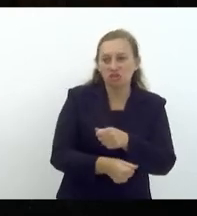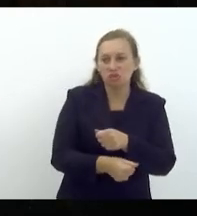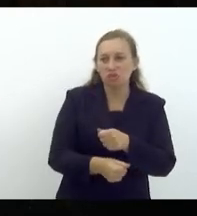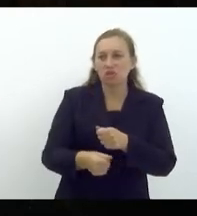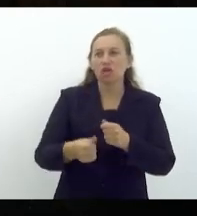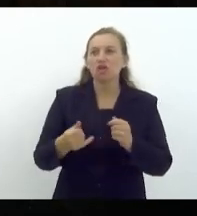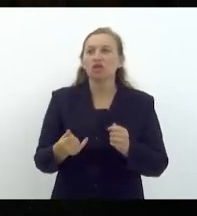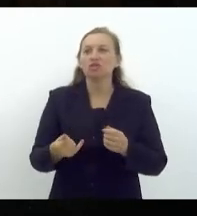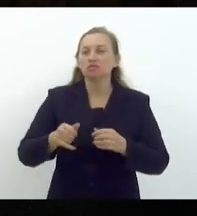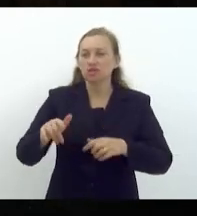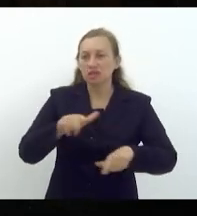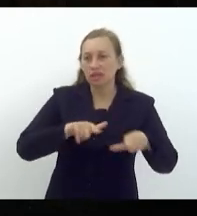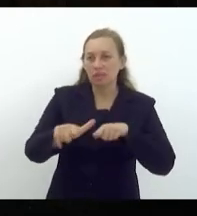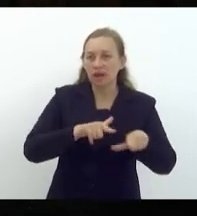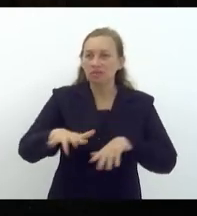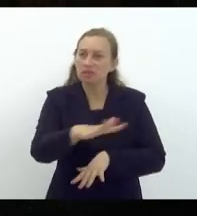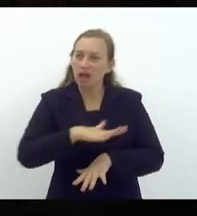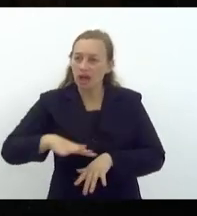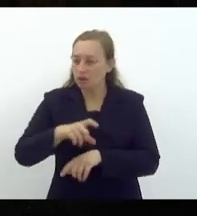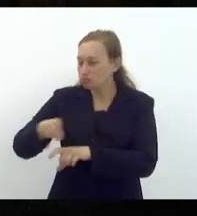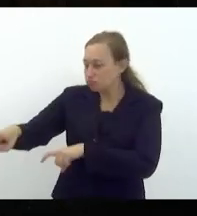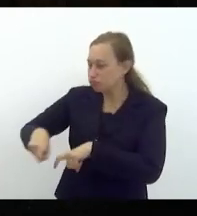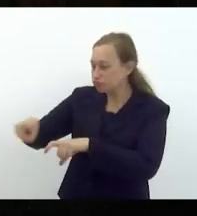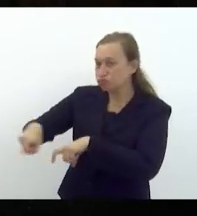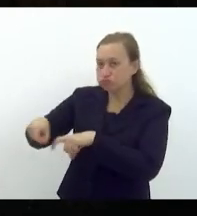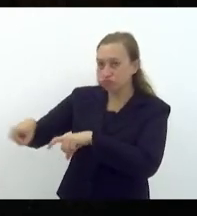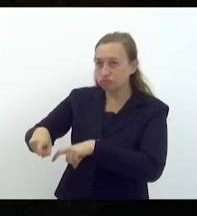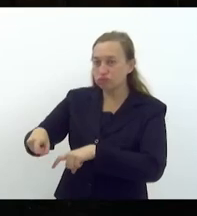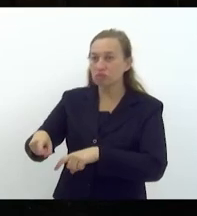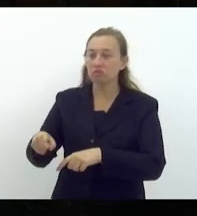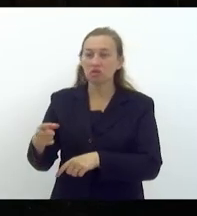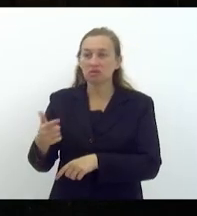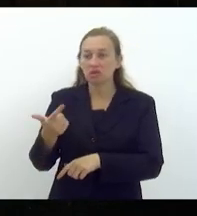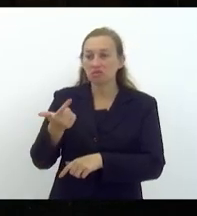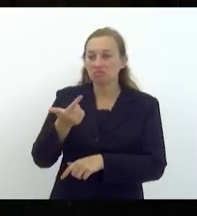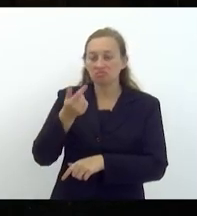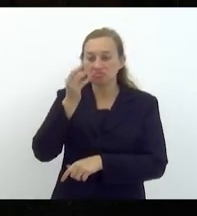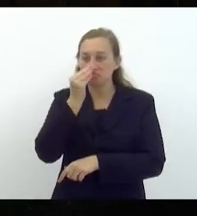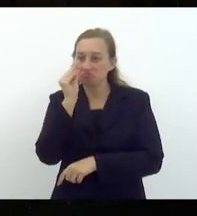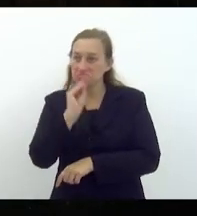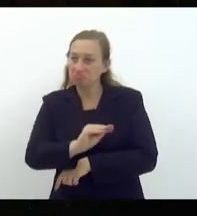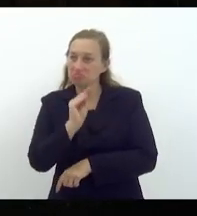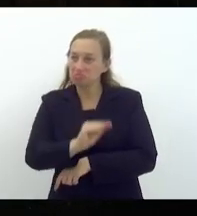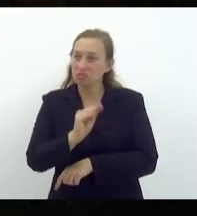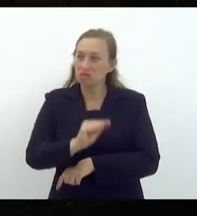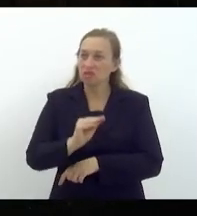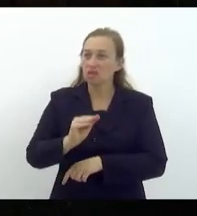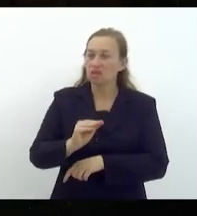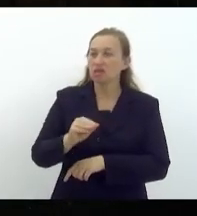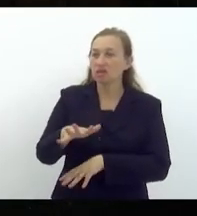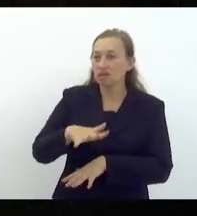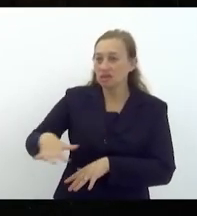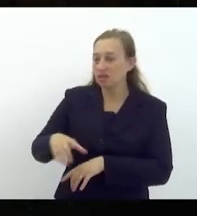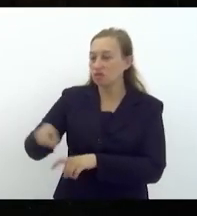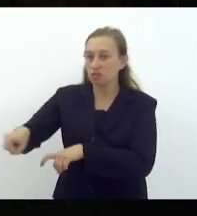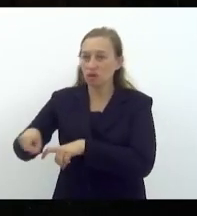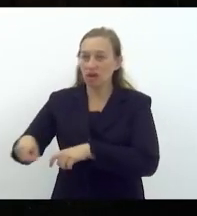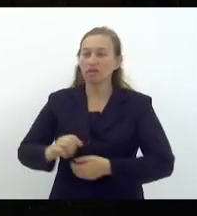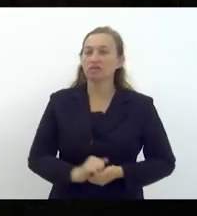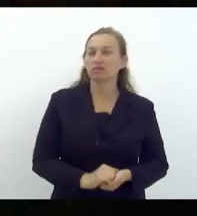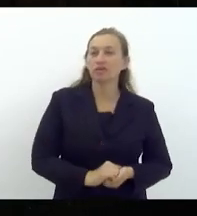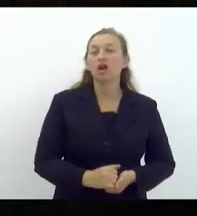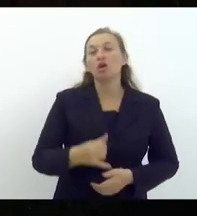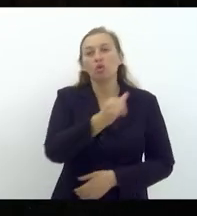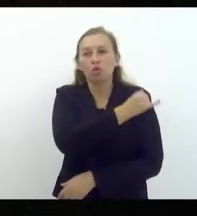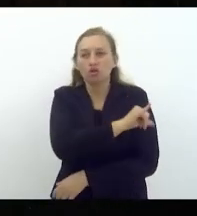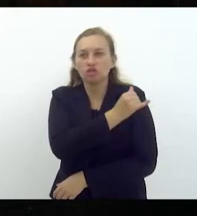postos de trabalho na área rural e no desinteresse na manutenção das propriedades rurais. Para que o